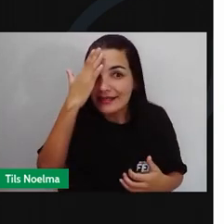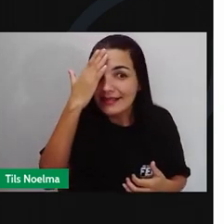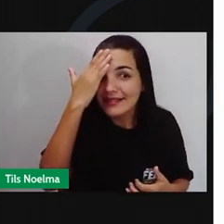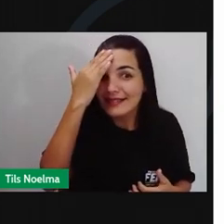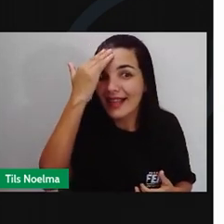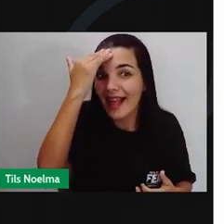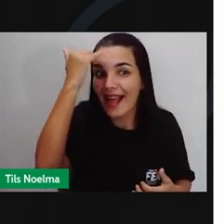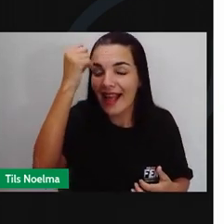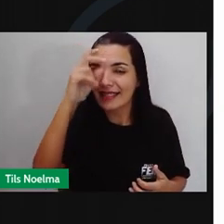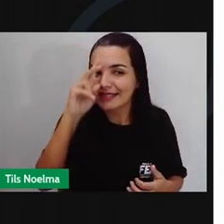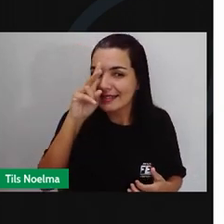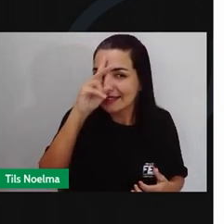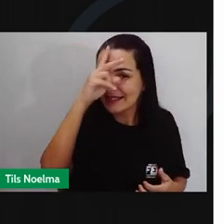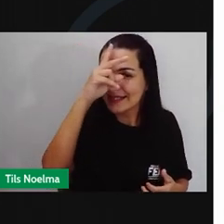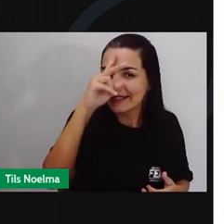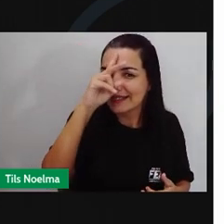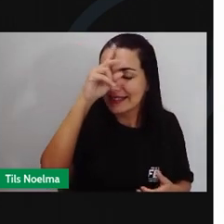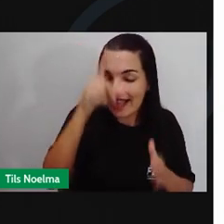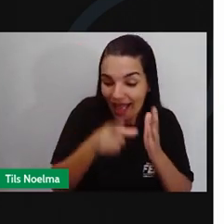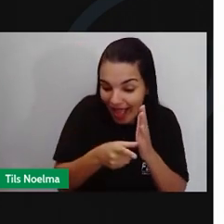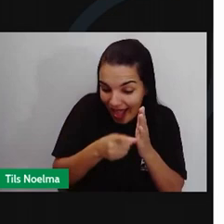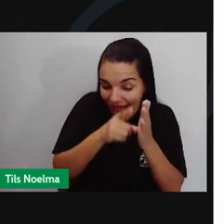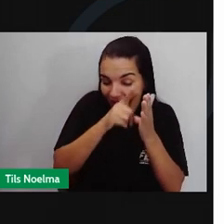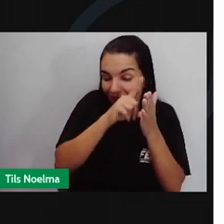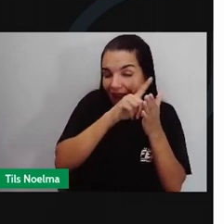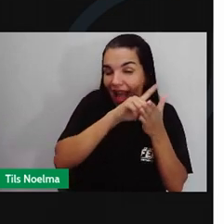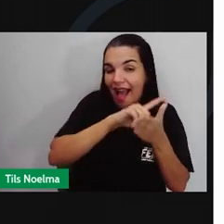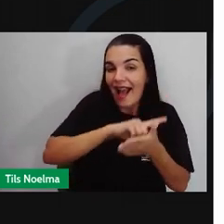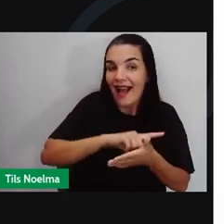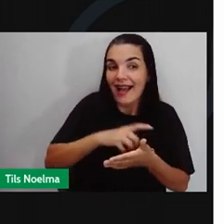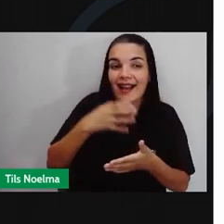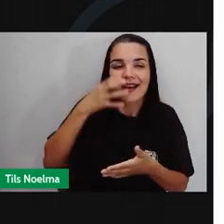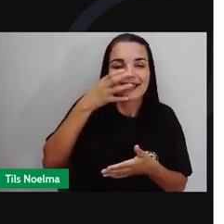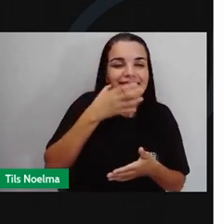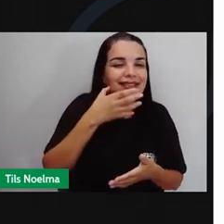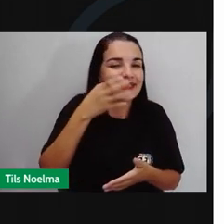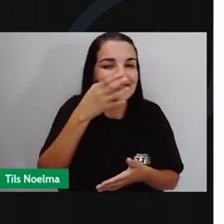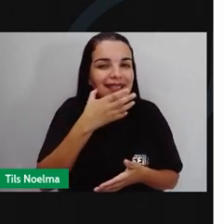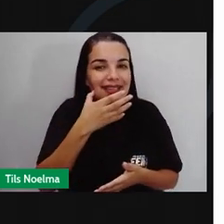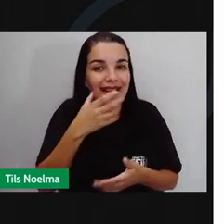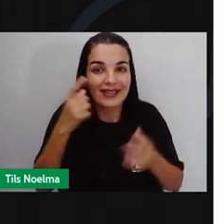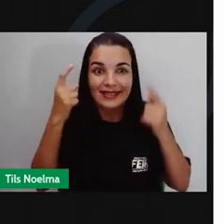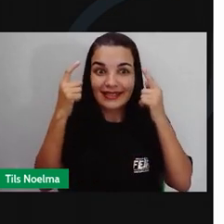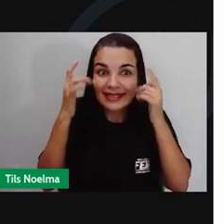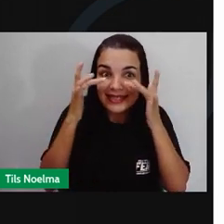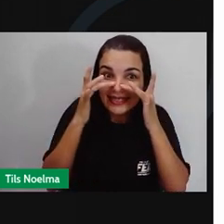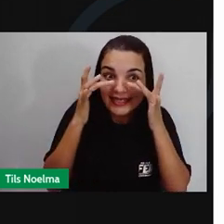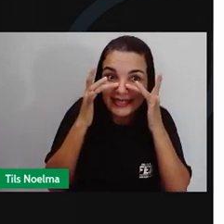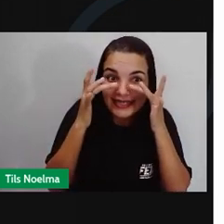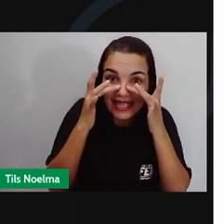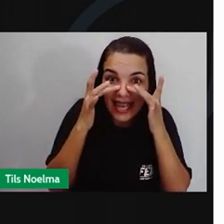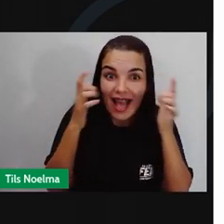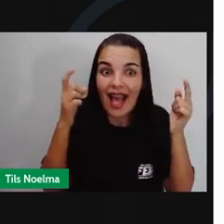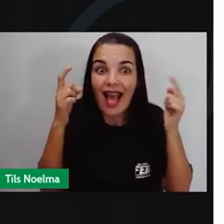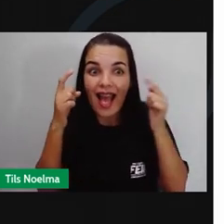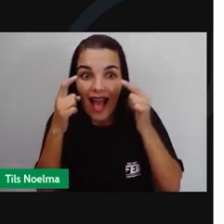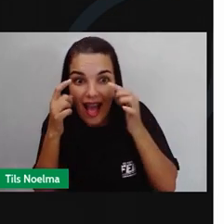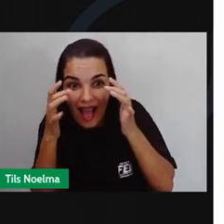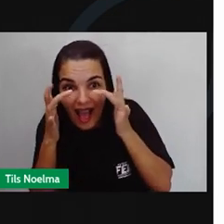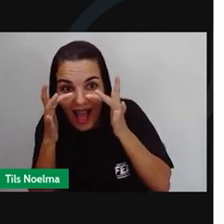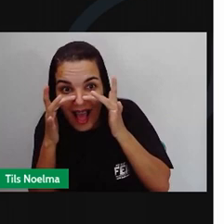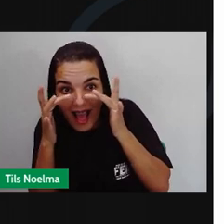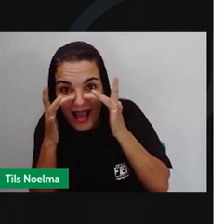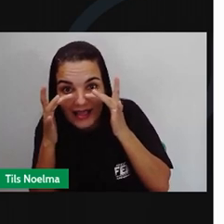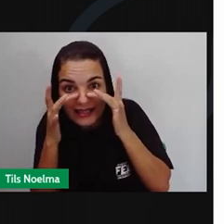dessa história Antes mesmo da canção Atenção, atenção,